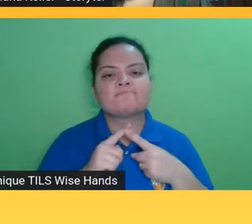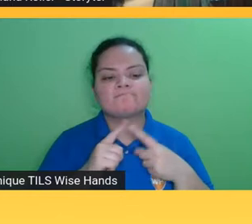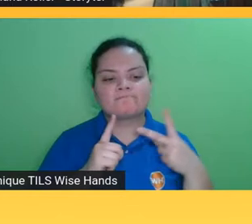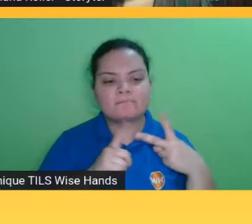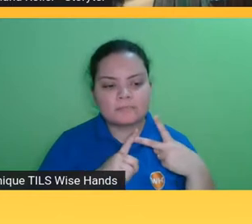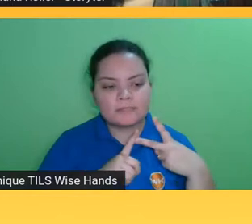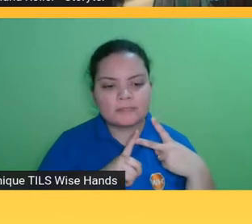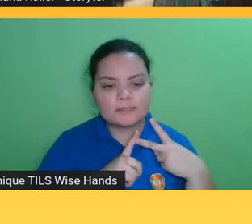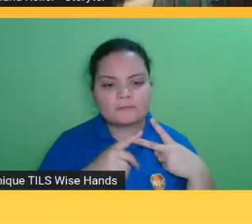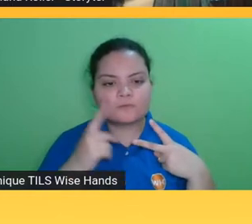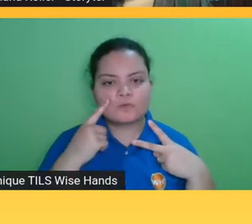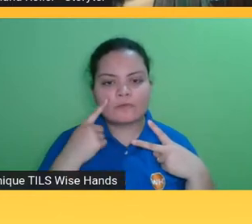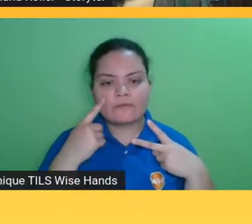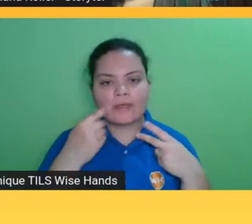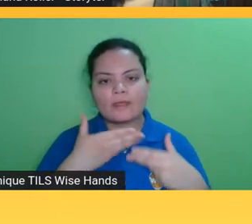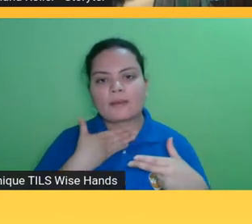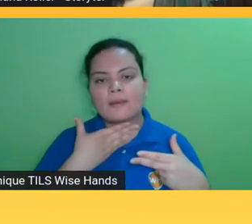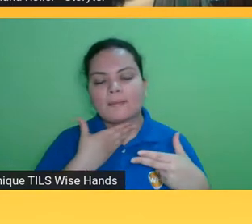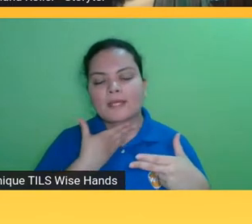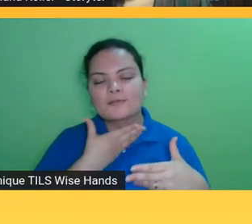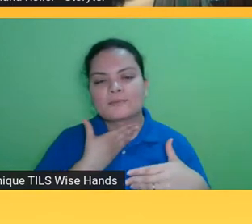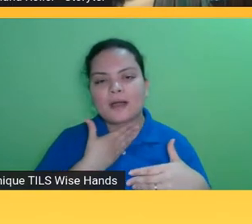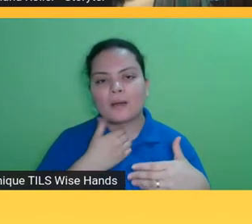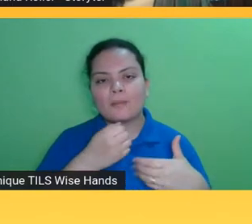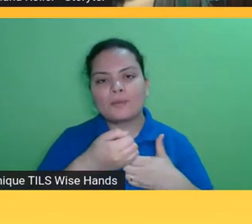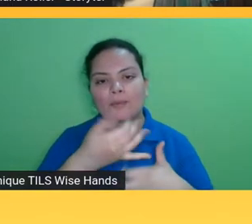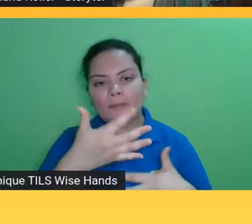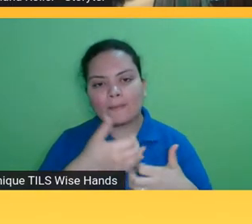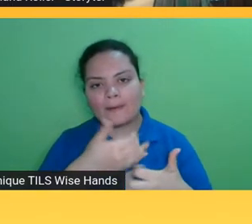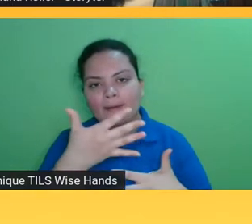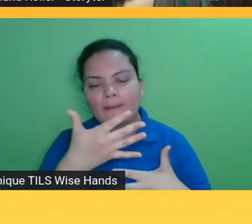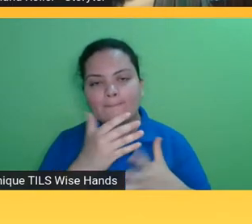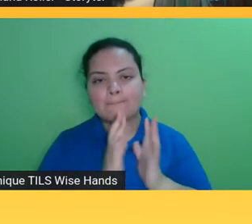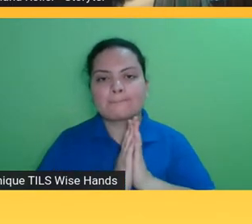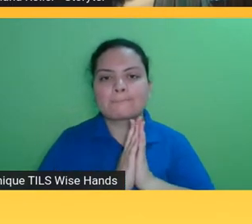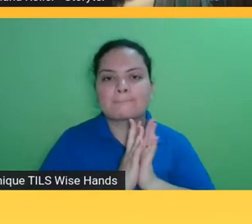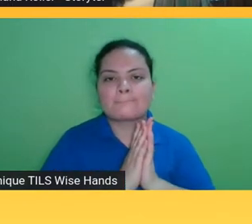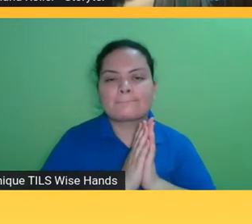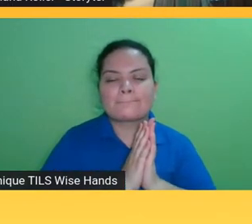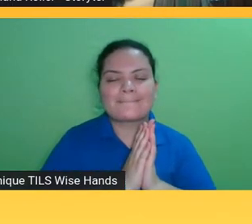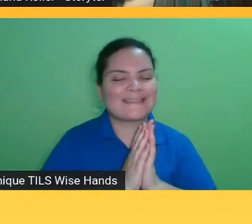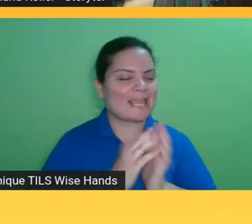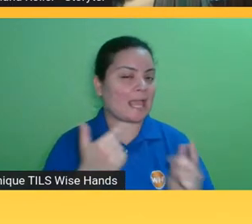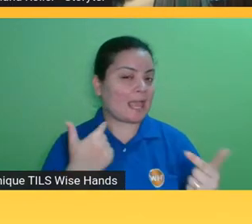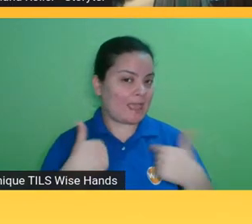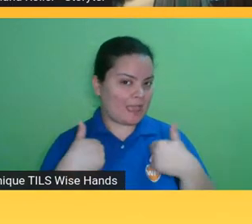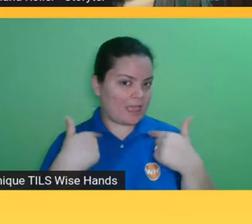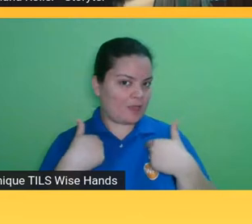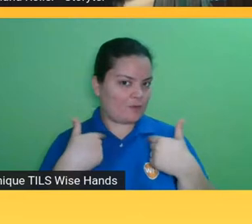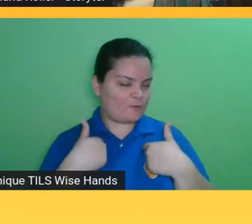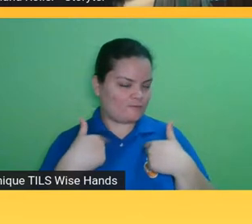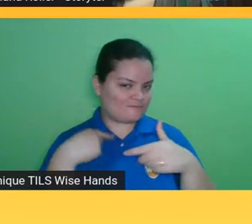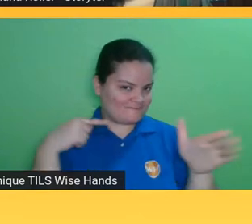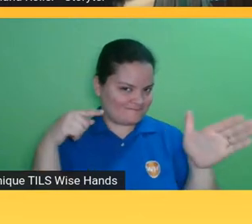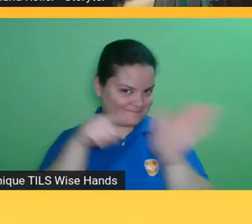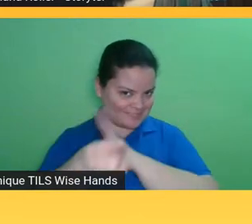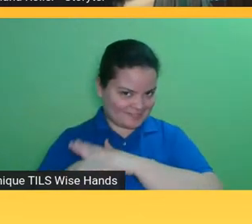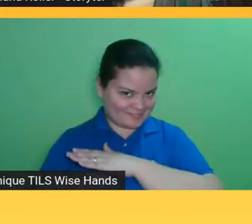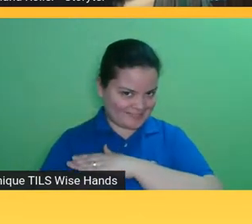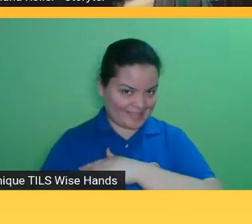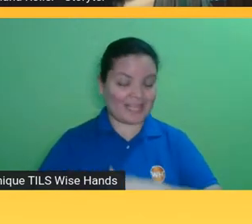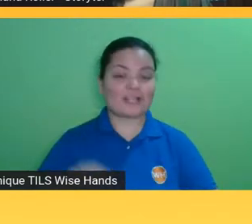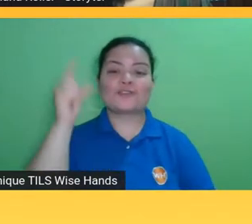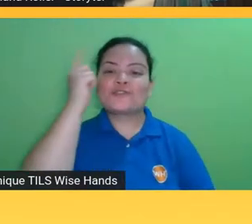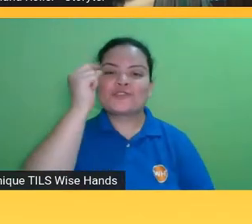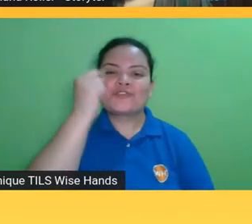deixa eu ver aqui vou trazer uma pergunta minha agora para o Júnior e para Rafael